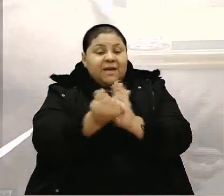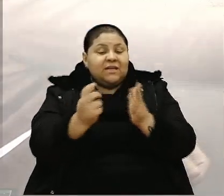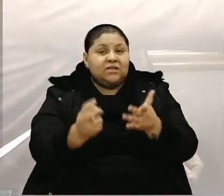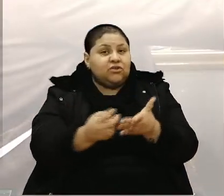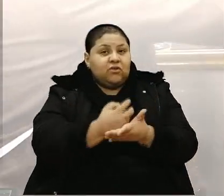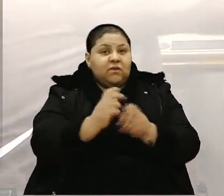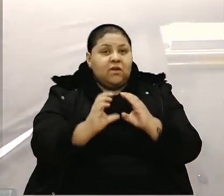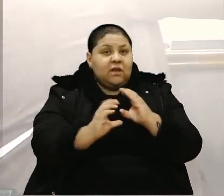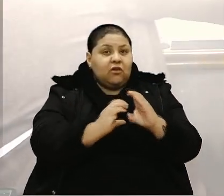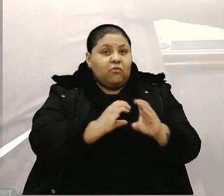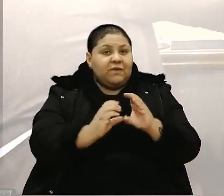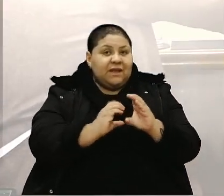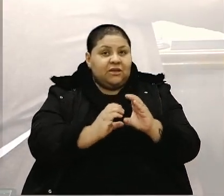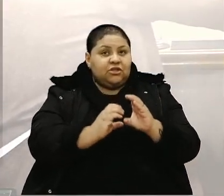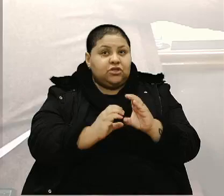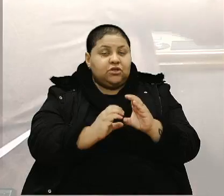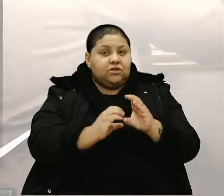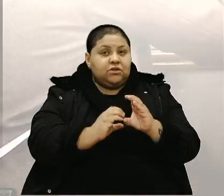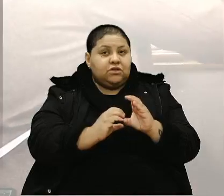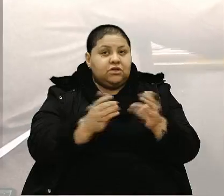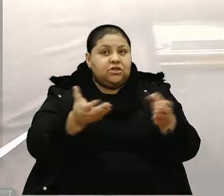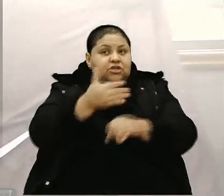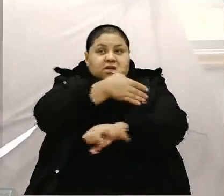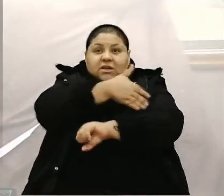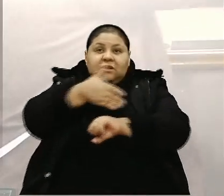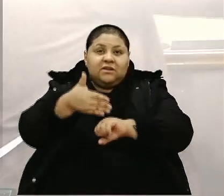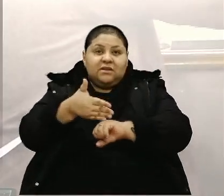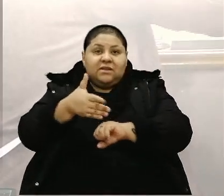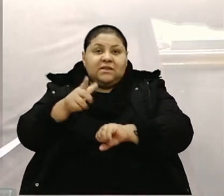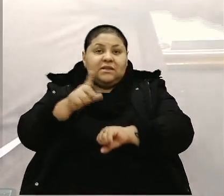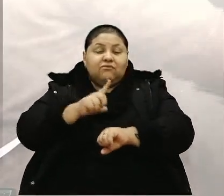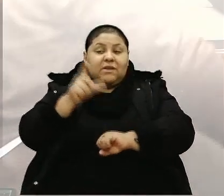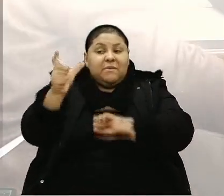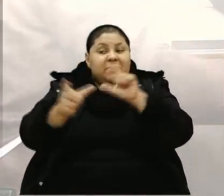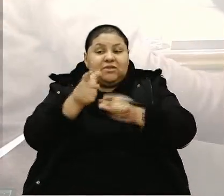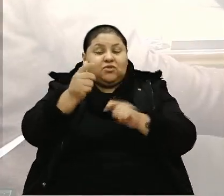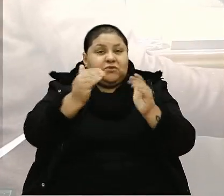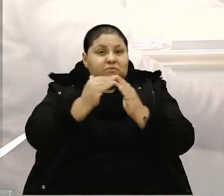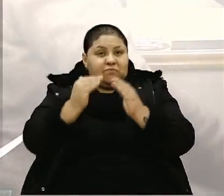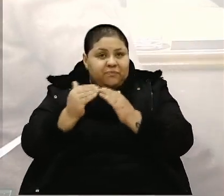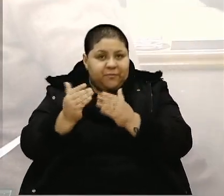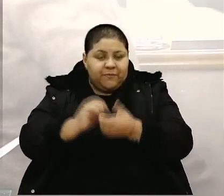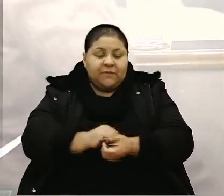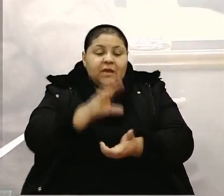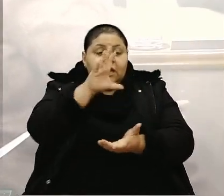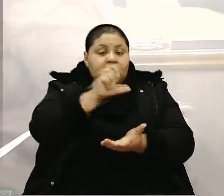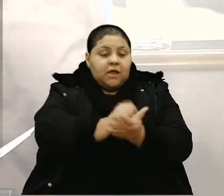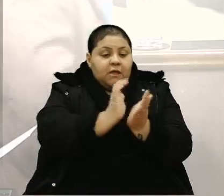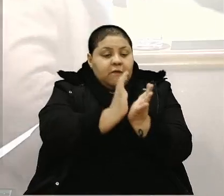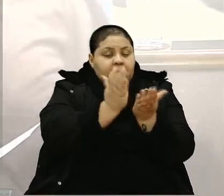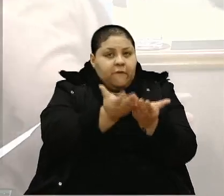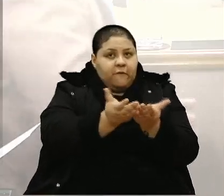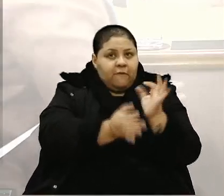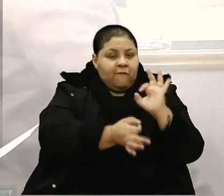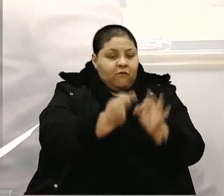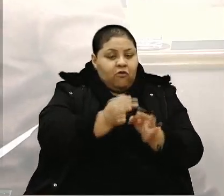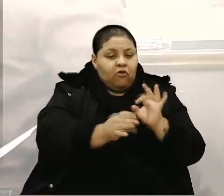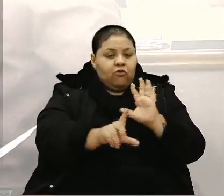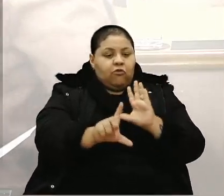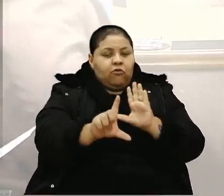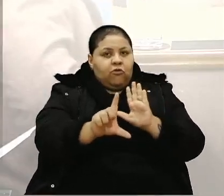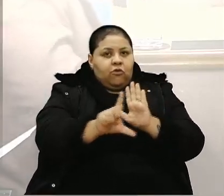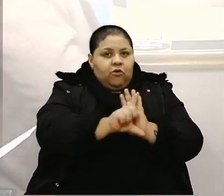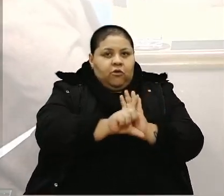comunidades legais, já que as vias ainda estão desocupadas. Baixado a Comissão de Constituição, Justiça e Legislação,